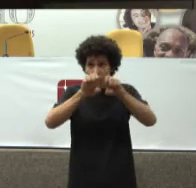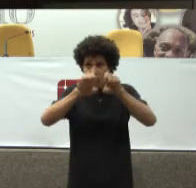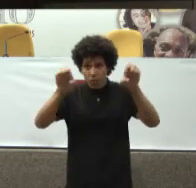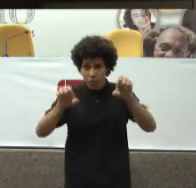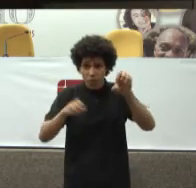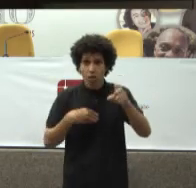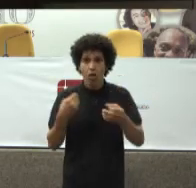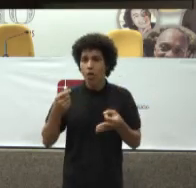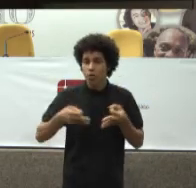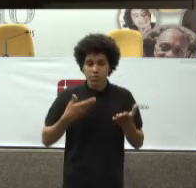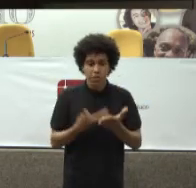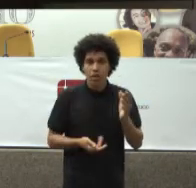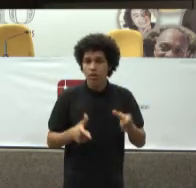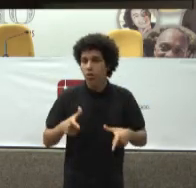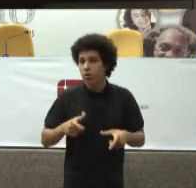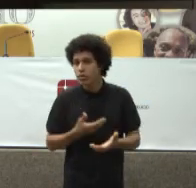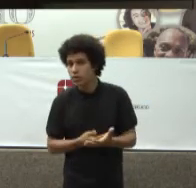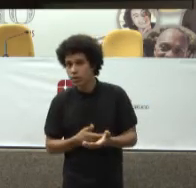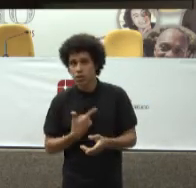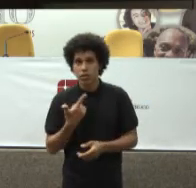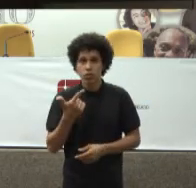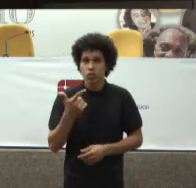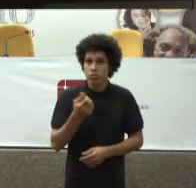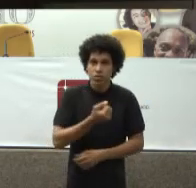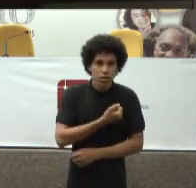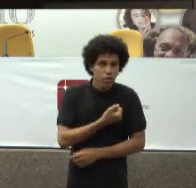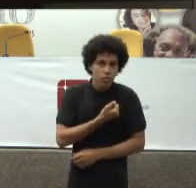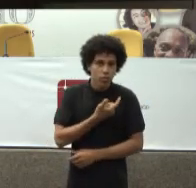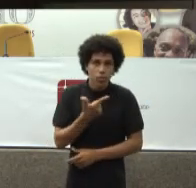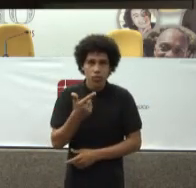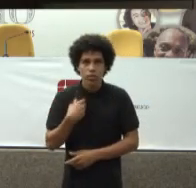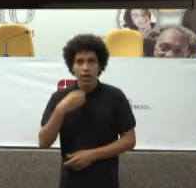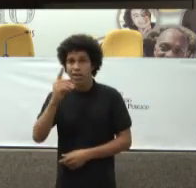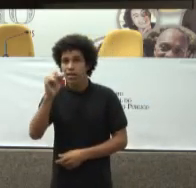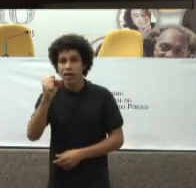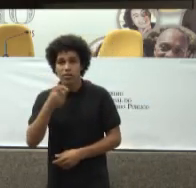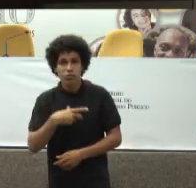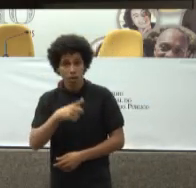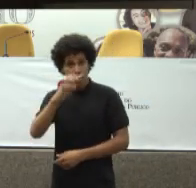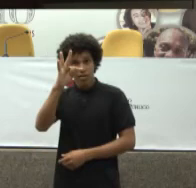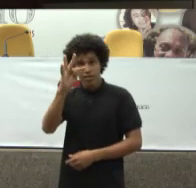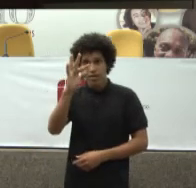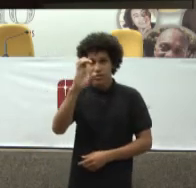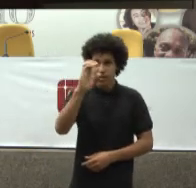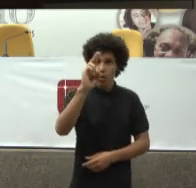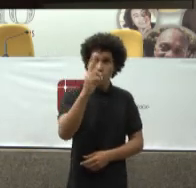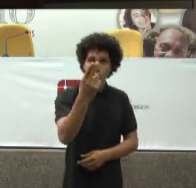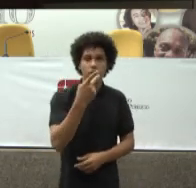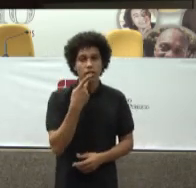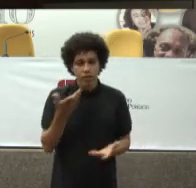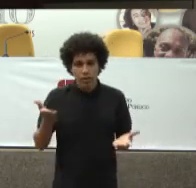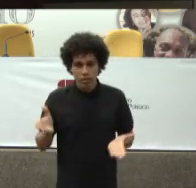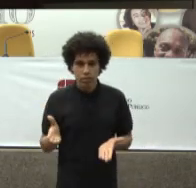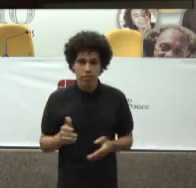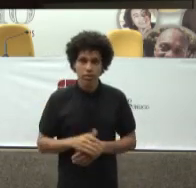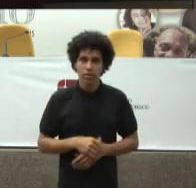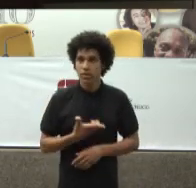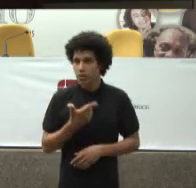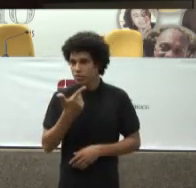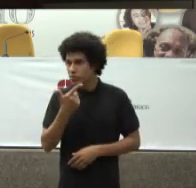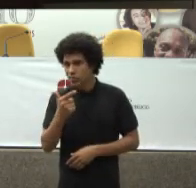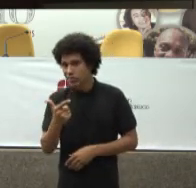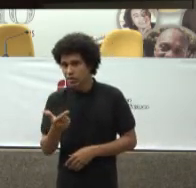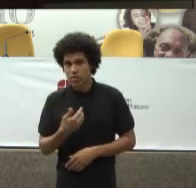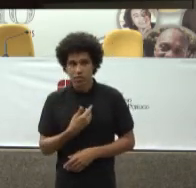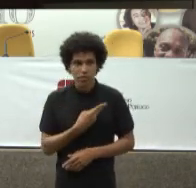Não temos Esses dados Claramente TCU está falando isso Nós Não temos